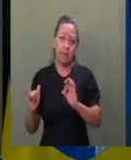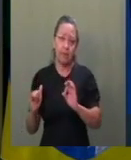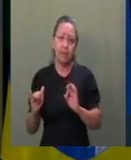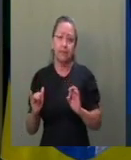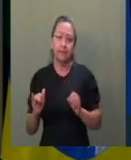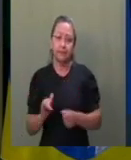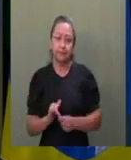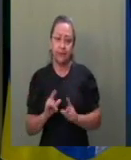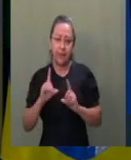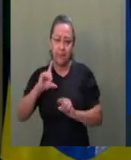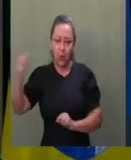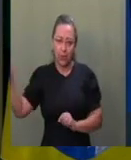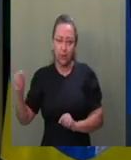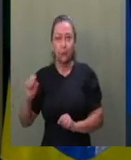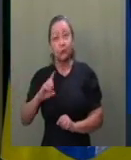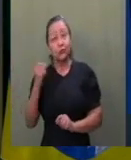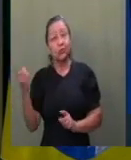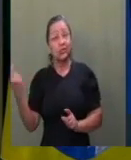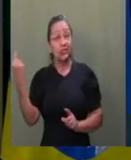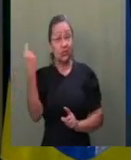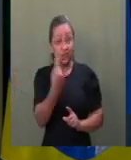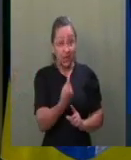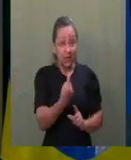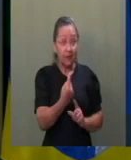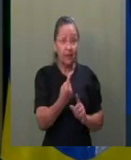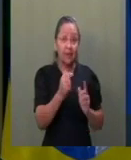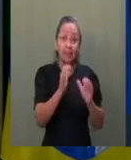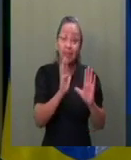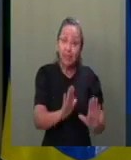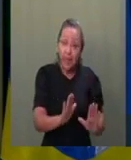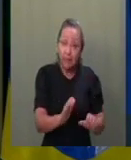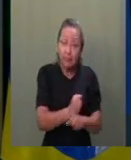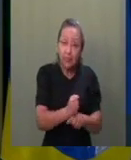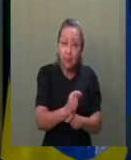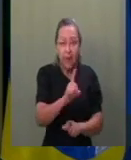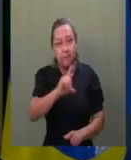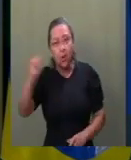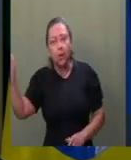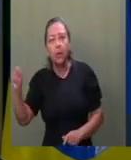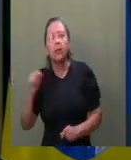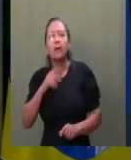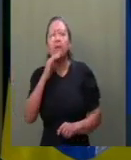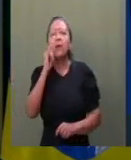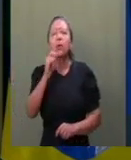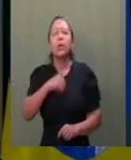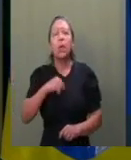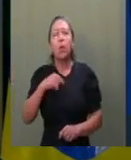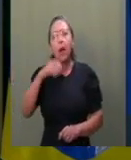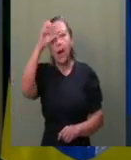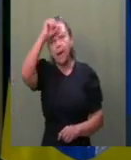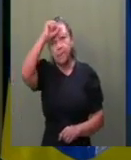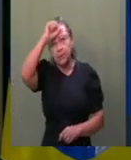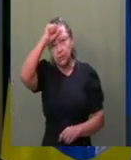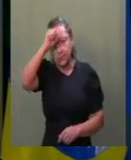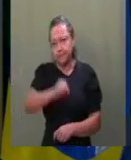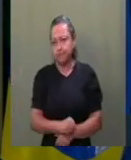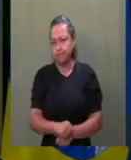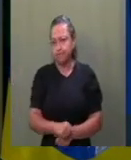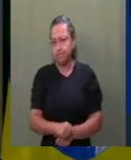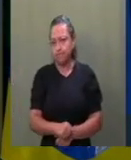isso, eu quero dizer que o que aprendi a fazer de melhor na minha vida, além de filhos,